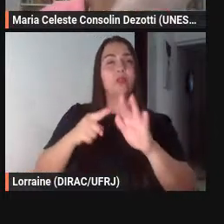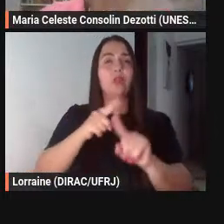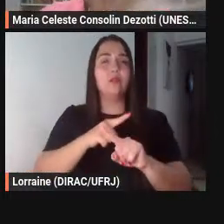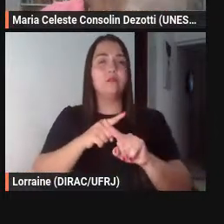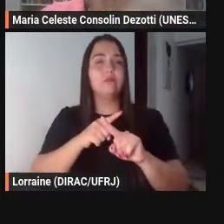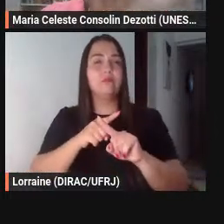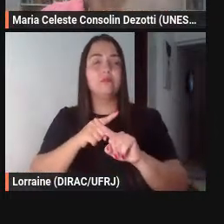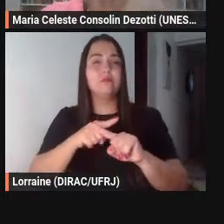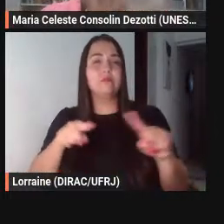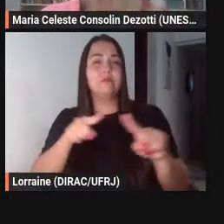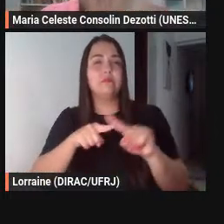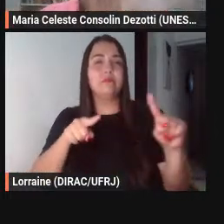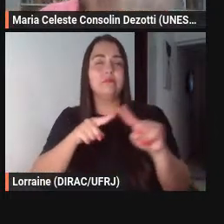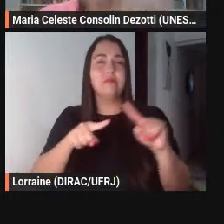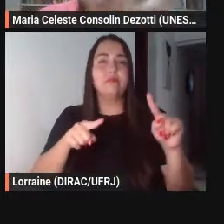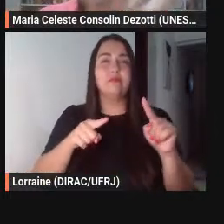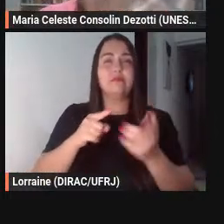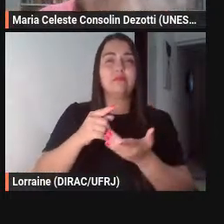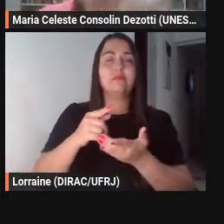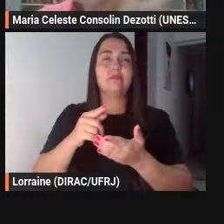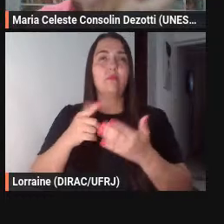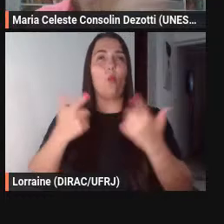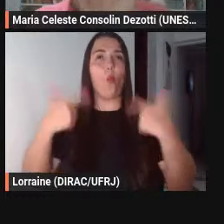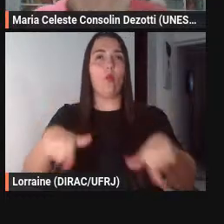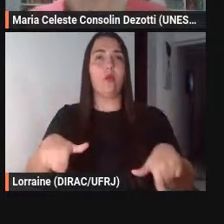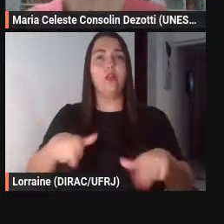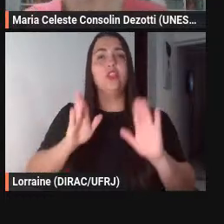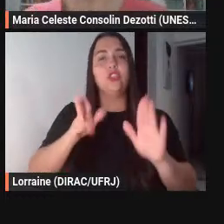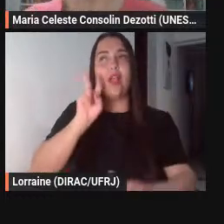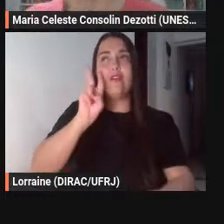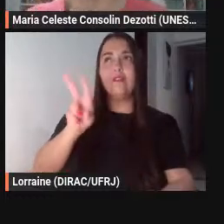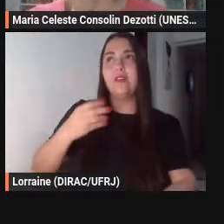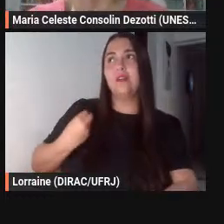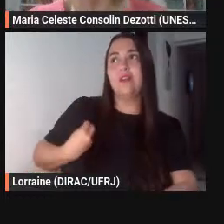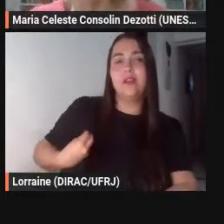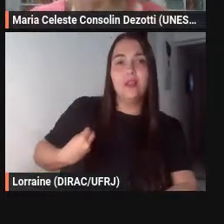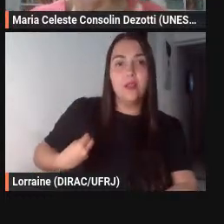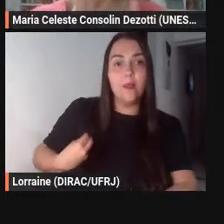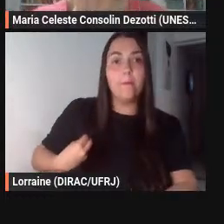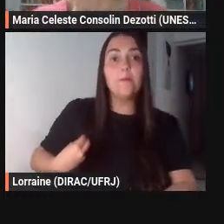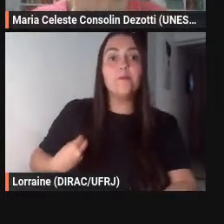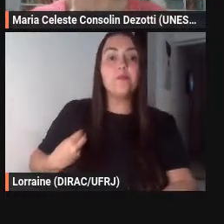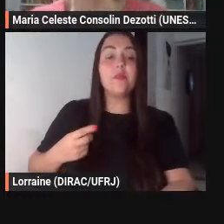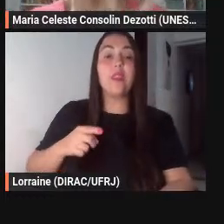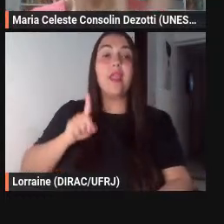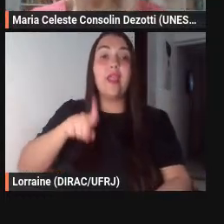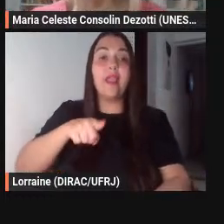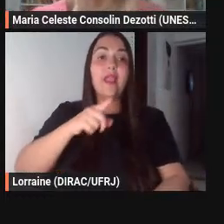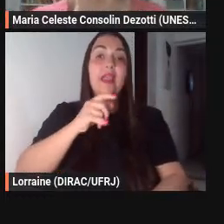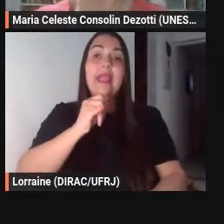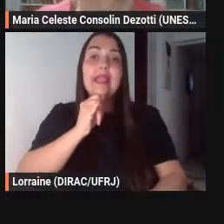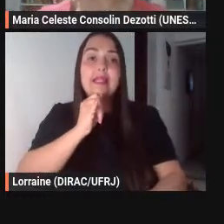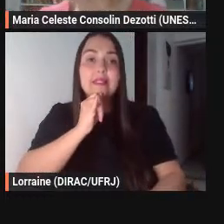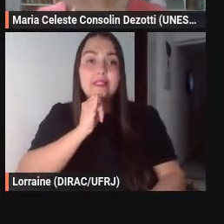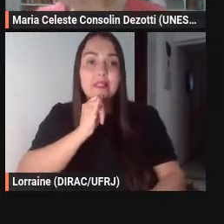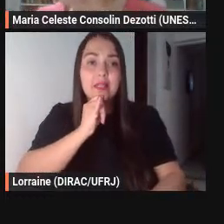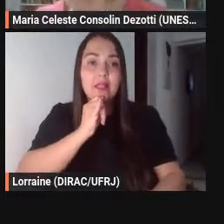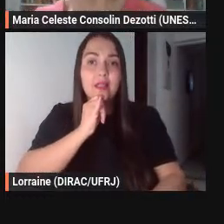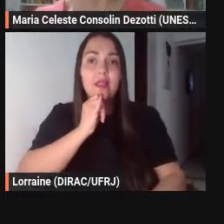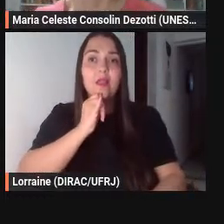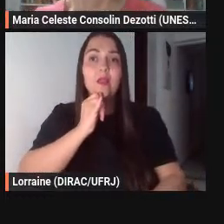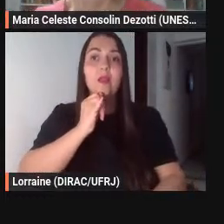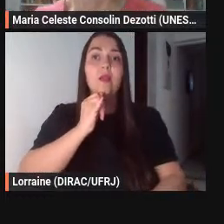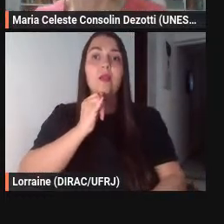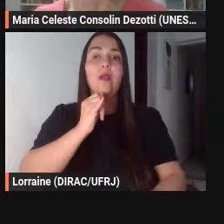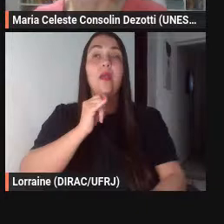que nós já vimos presente lá no no exemplo e na fábula